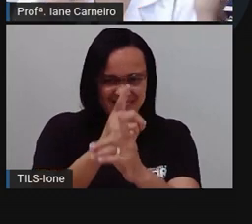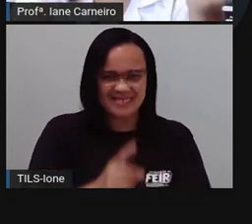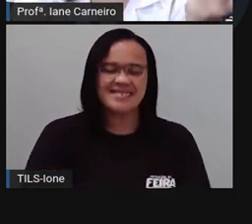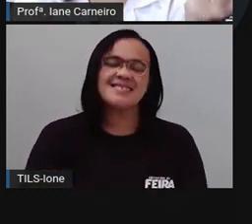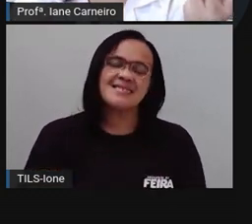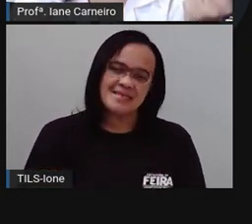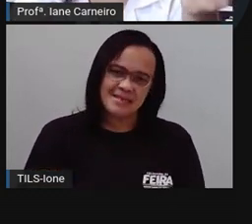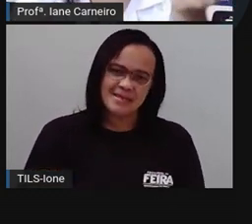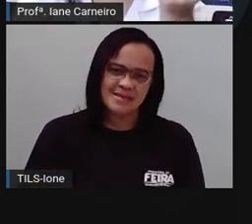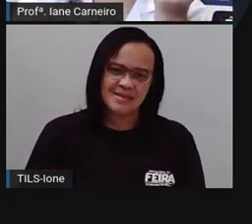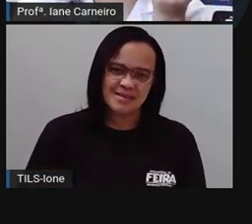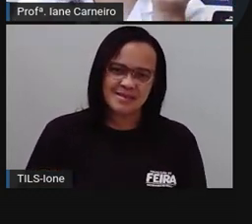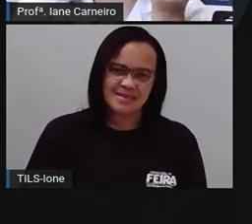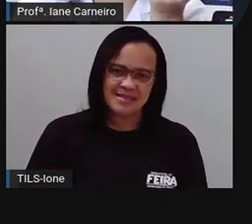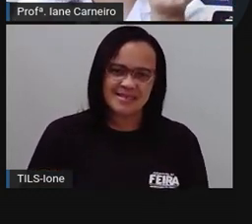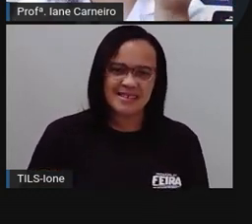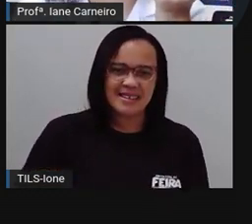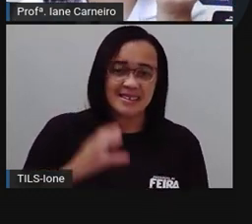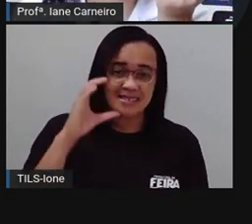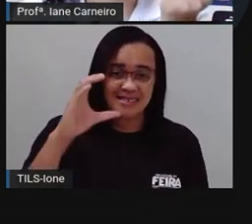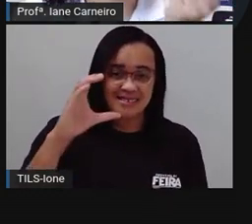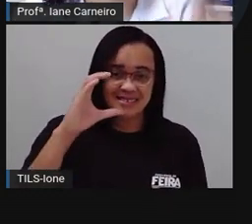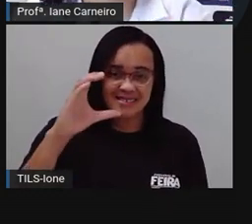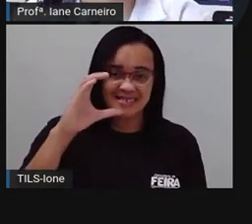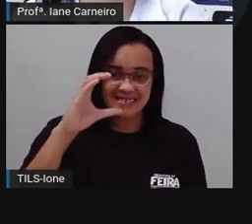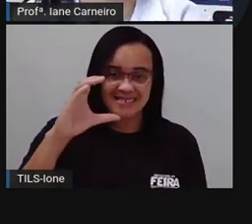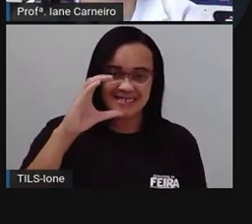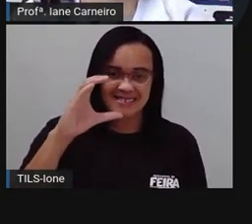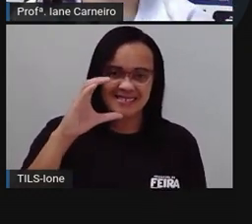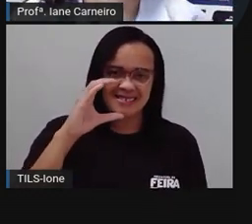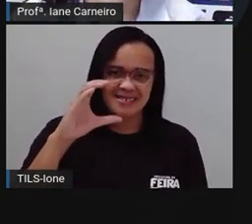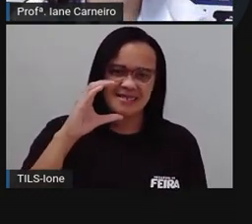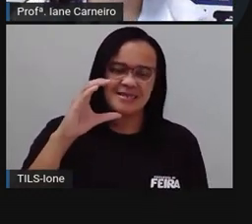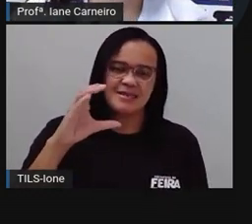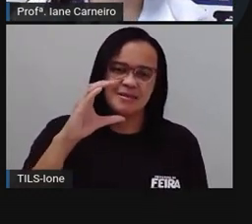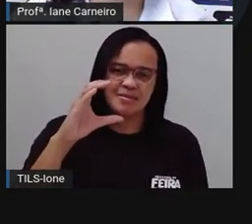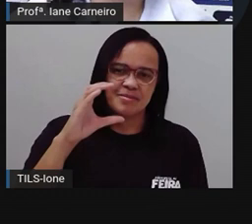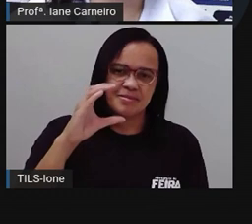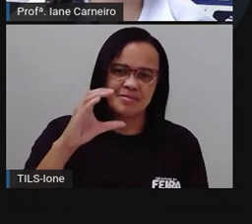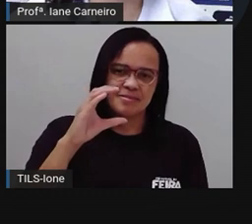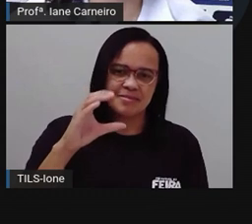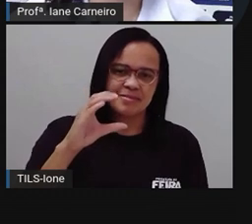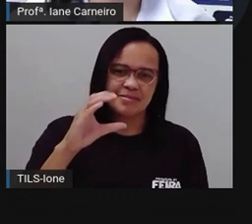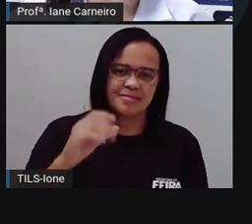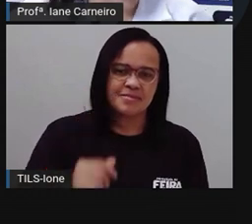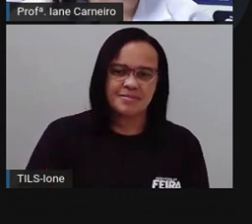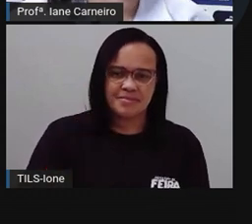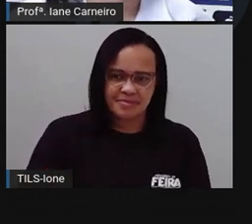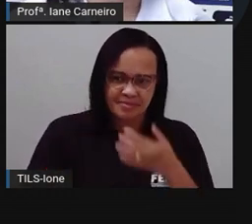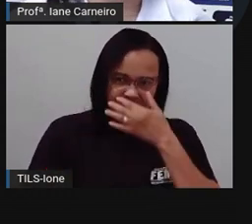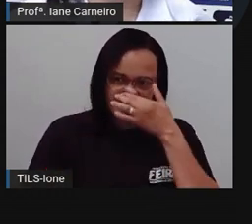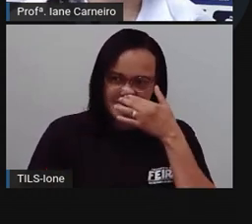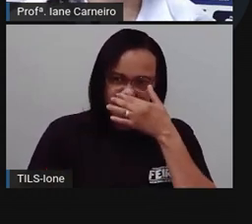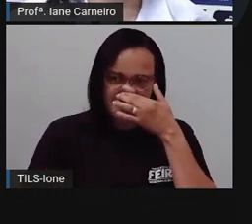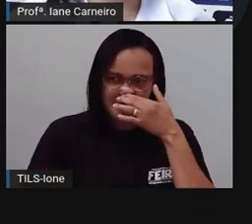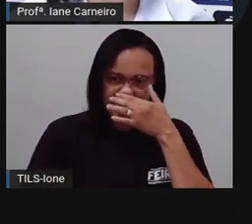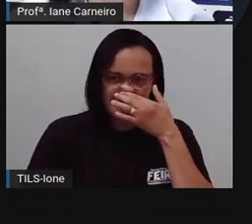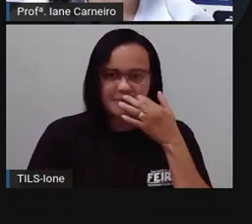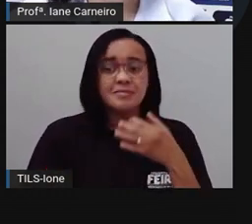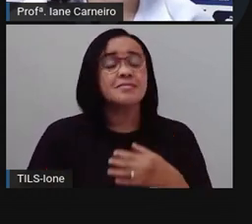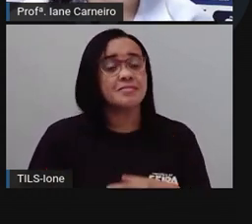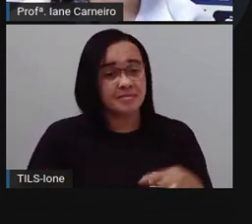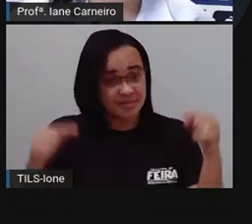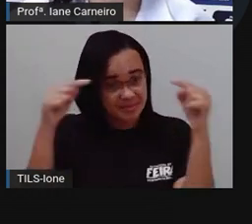Ah, olha só que letra é essa. C, ó. Tem a letra C. Você já sabe, então, qual é esse nome. Ó.